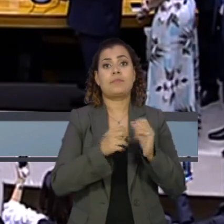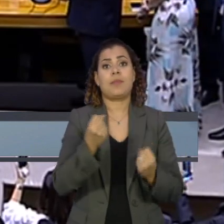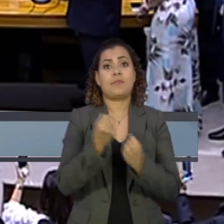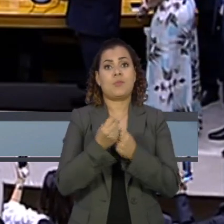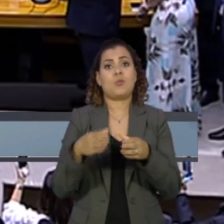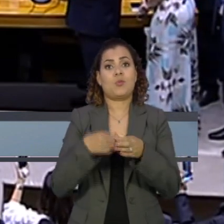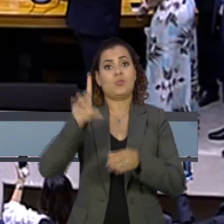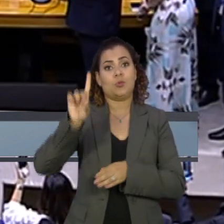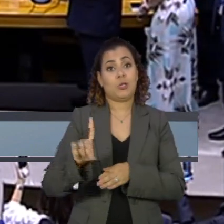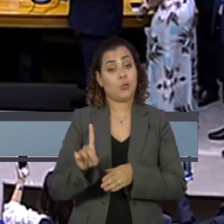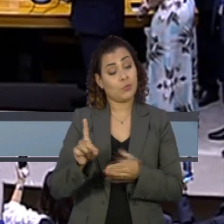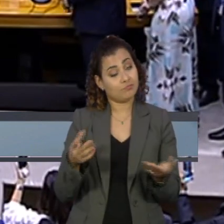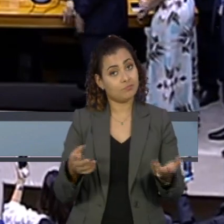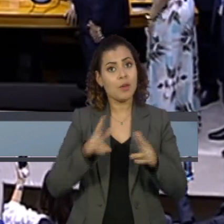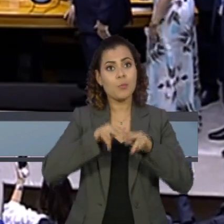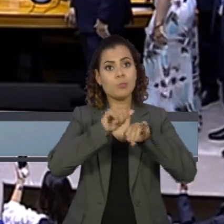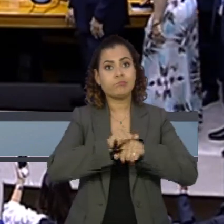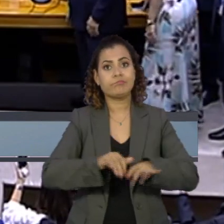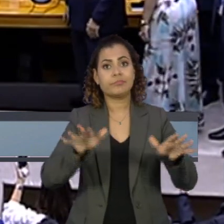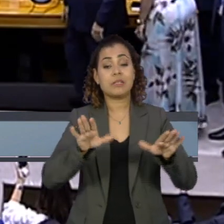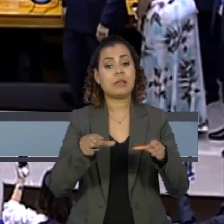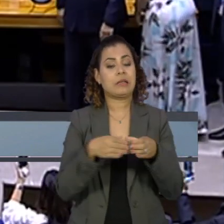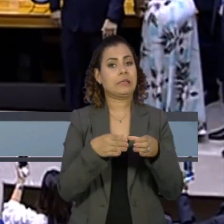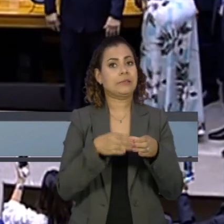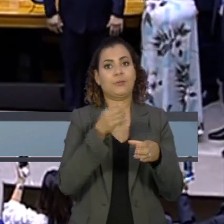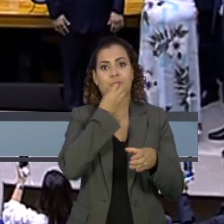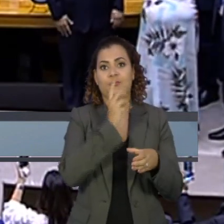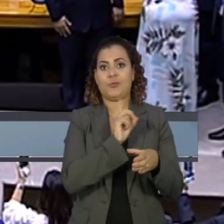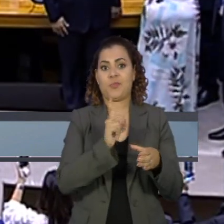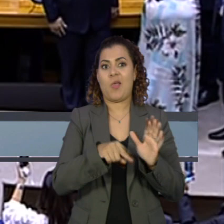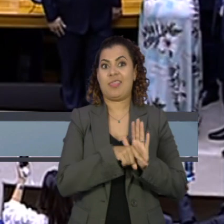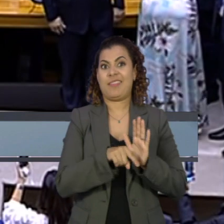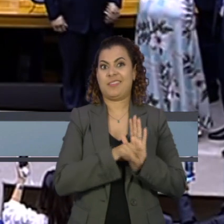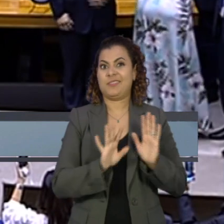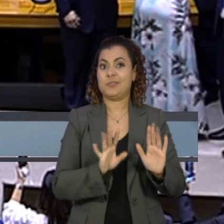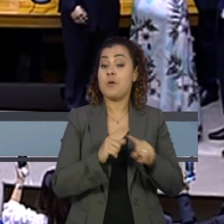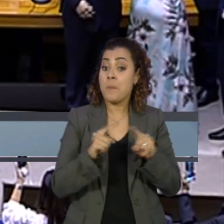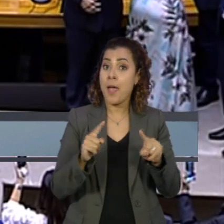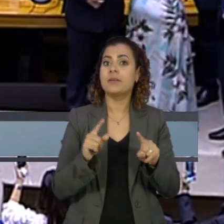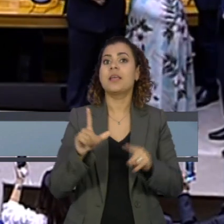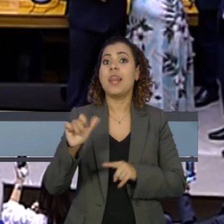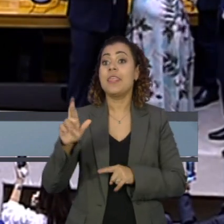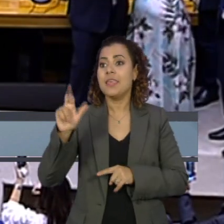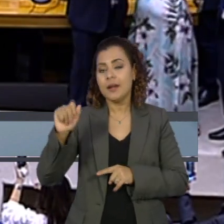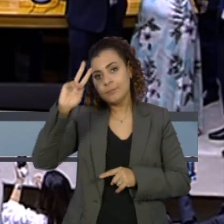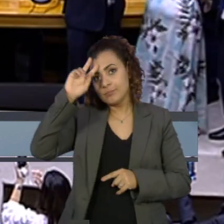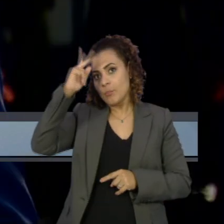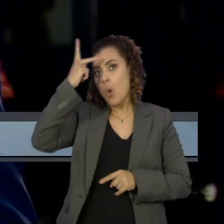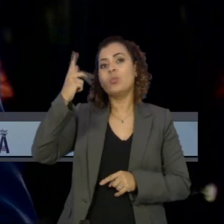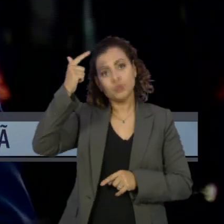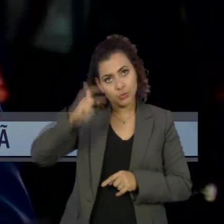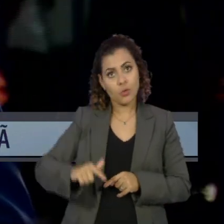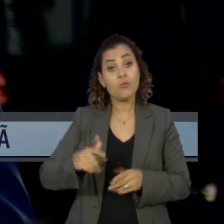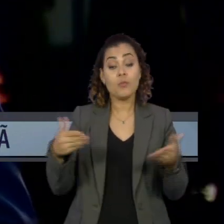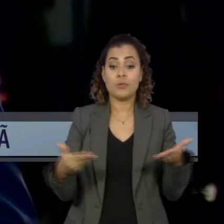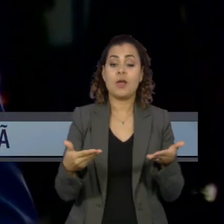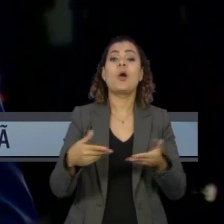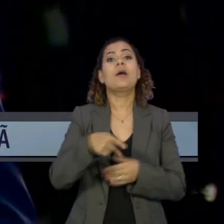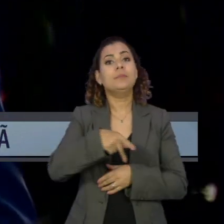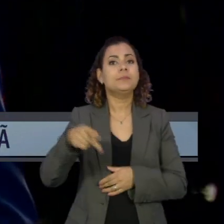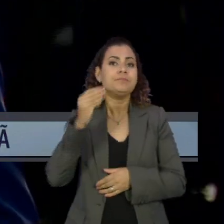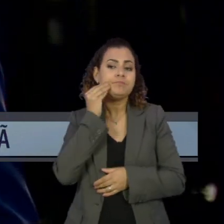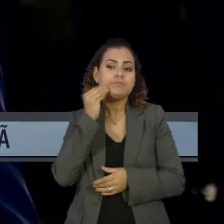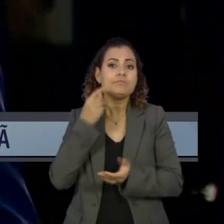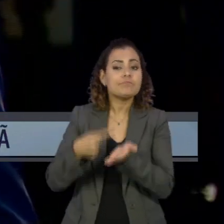na mesa diretora. Essa repercussão foi negativa em relação ao caso e fez Lira mudar de ideia. E agora o presidente tenta